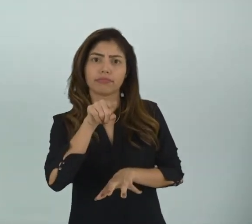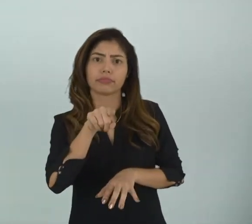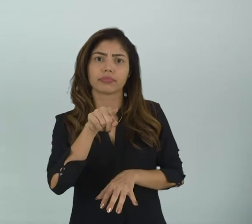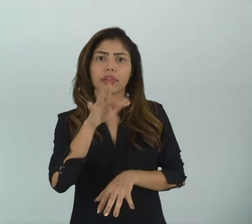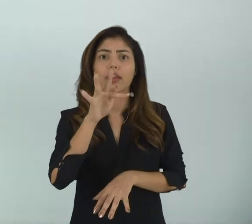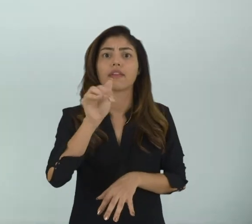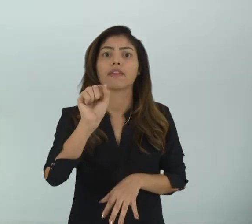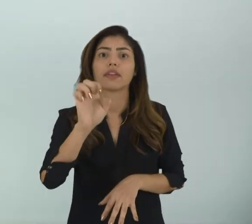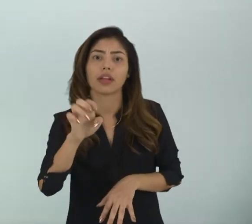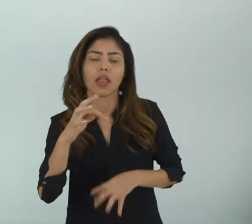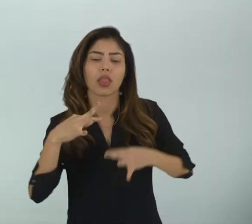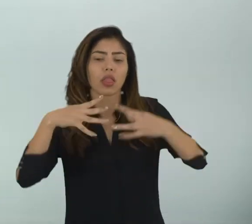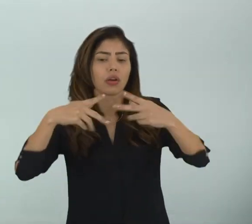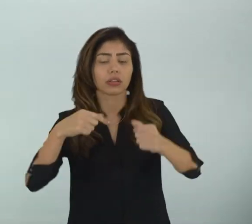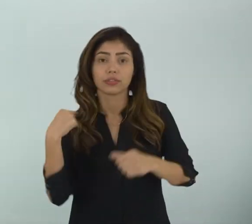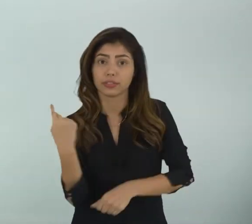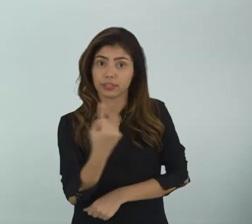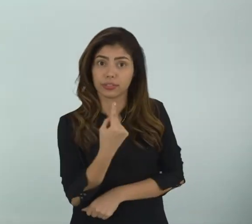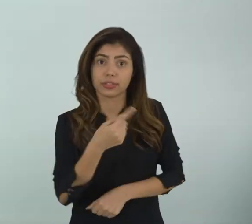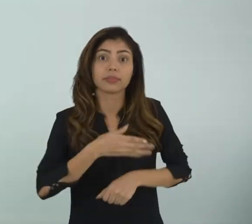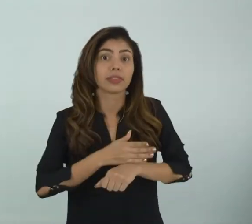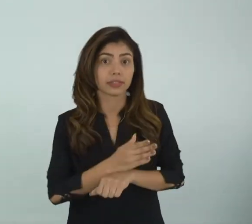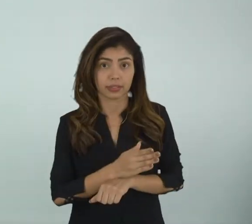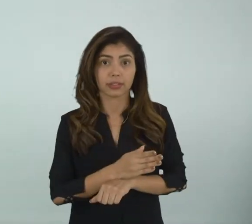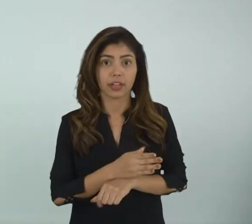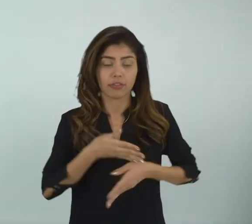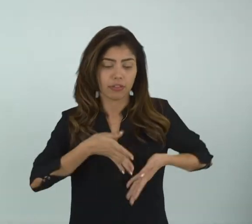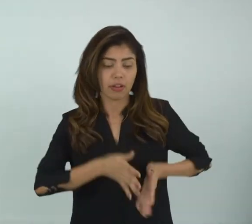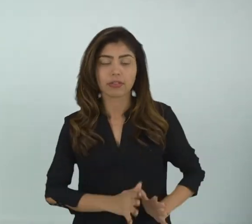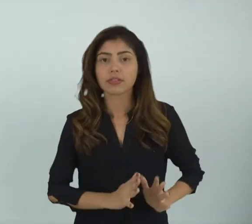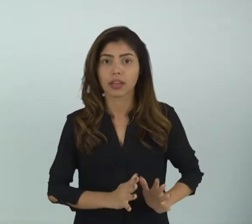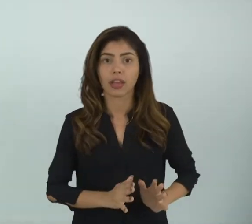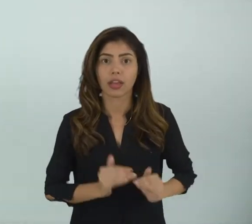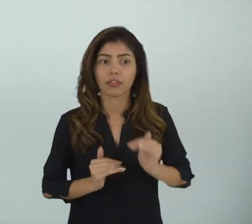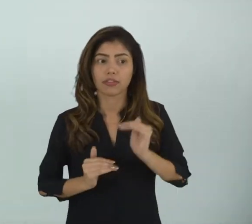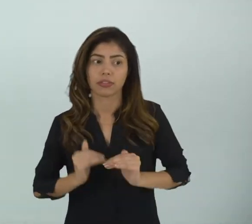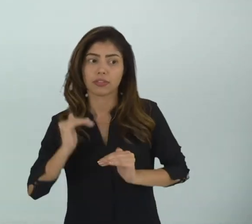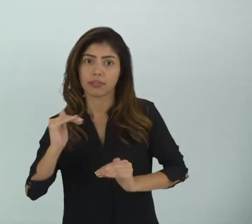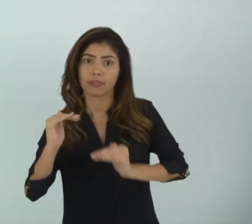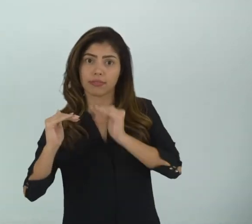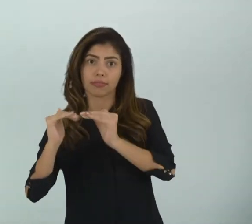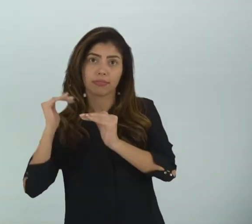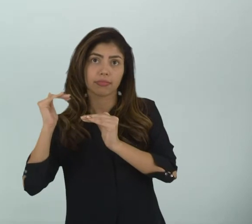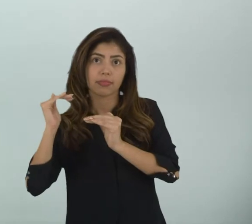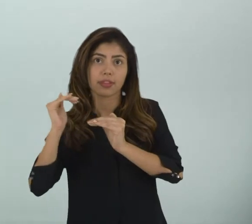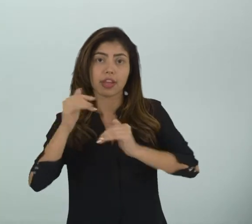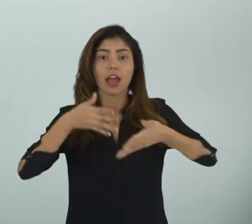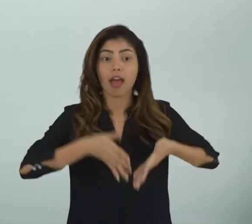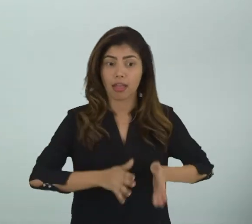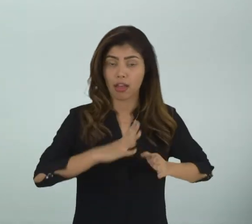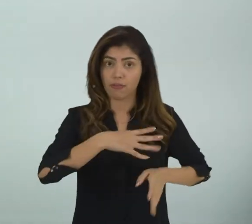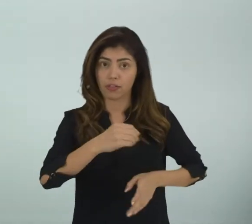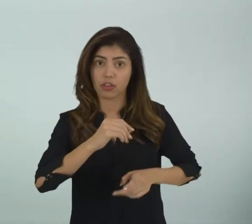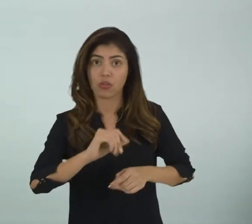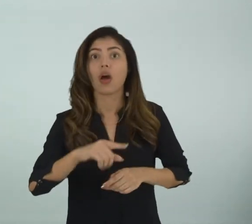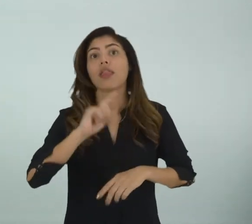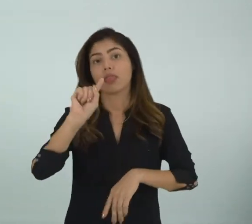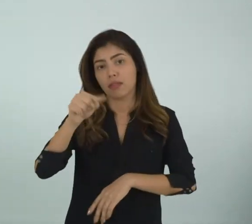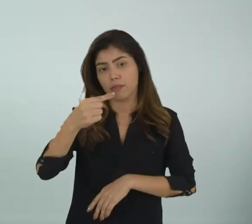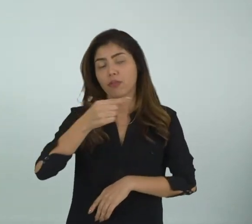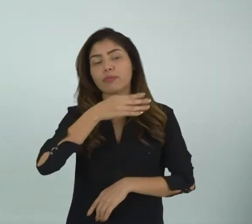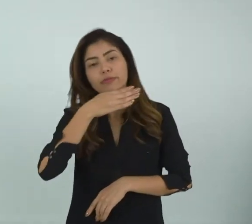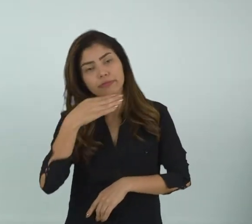deveriam Todos nós Passarmos De nascer De crescer De se reproduzir E morrer